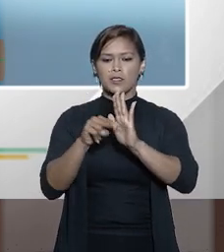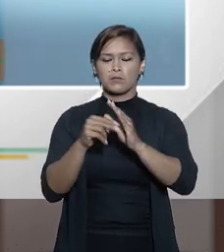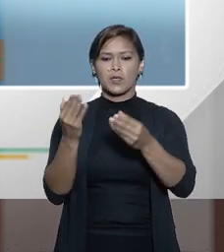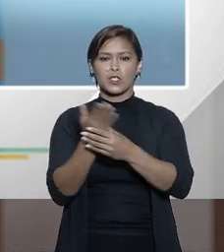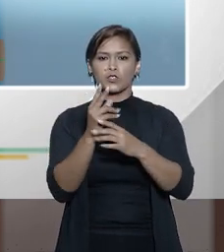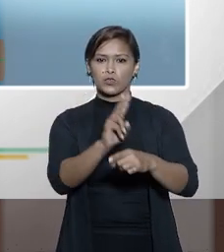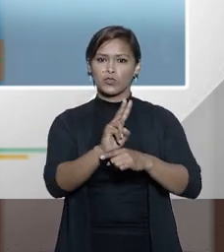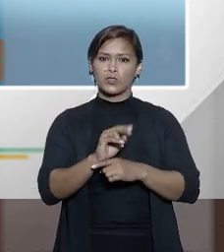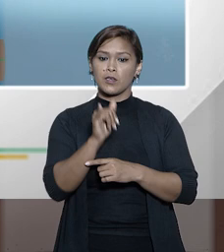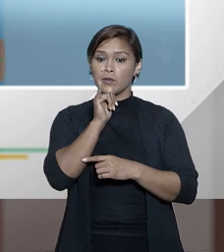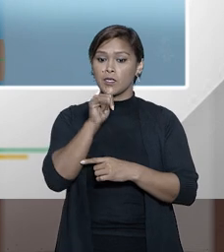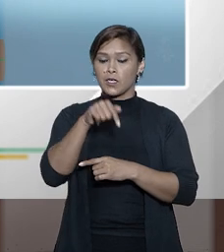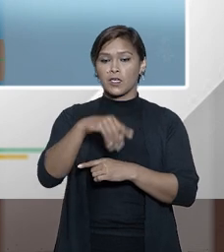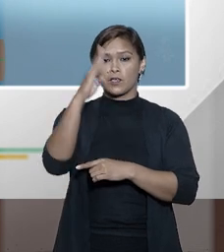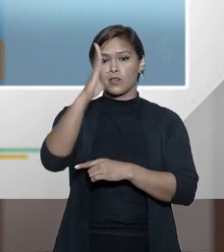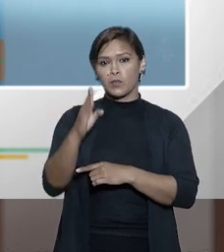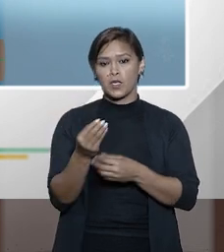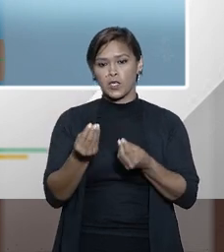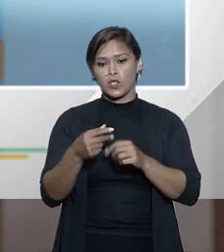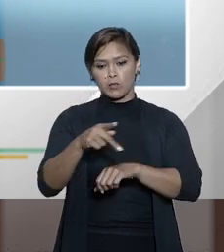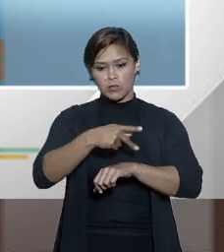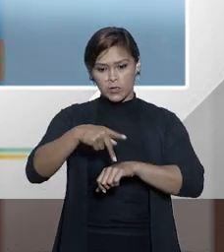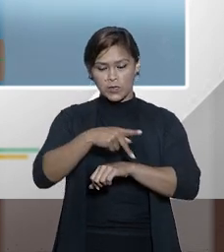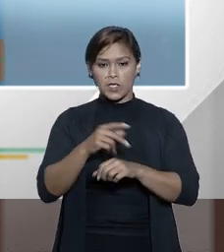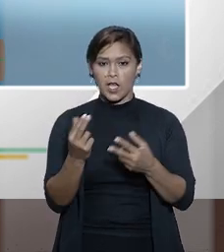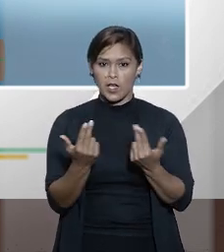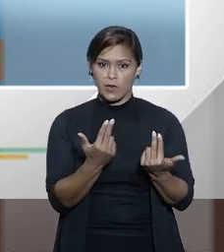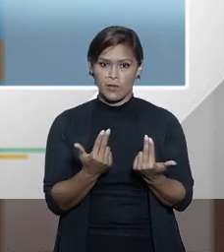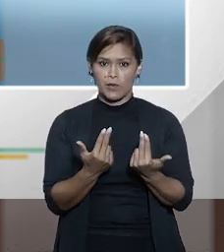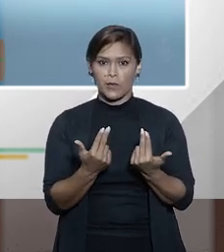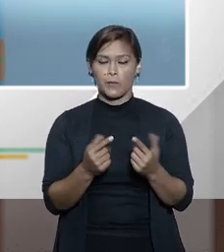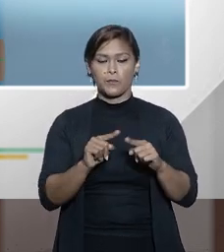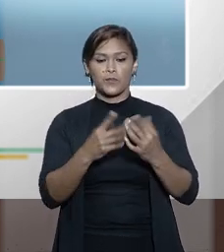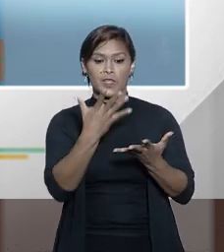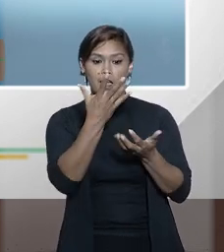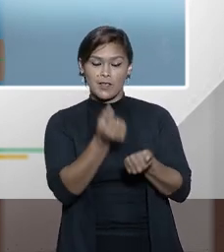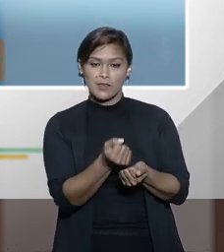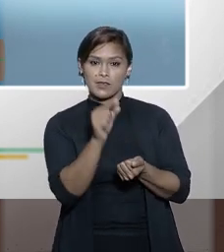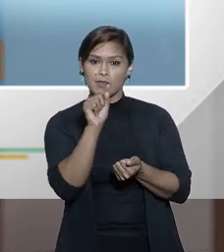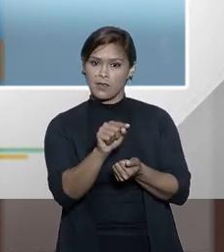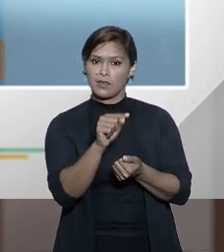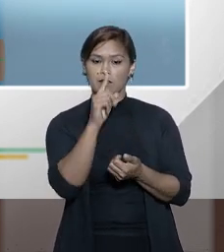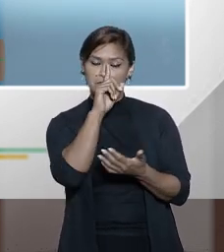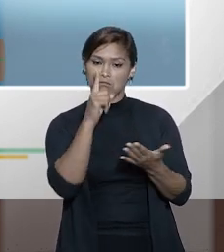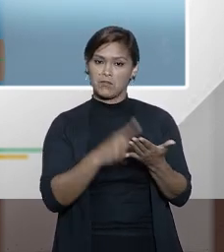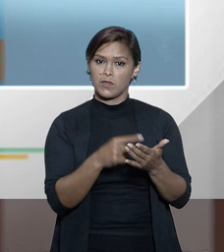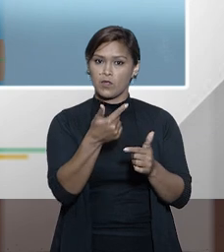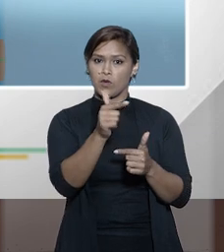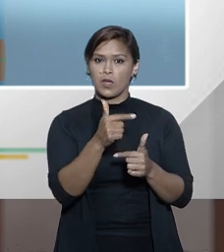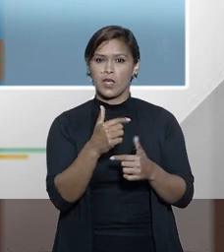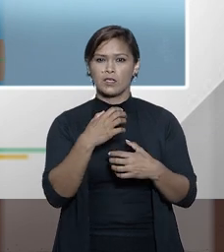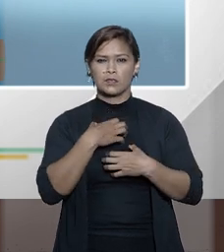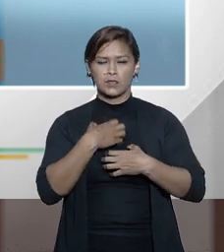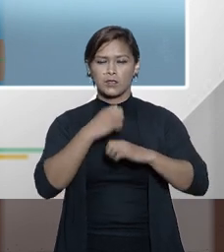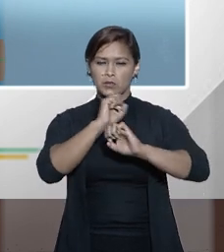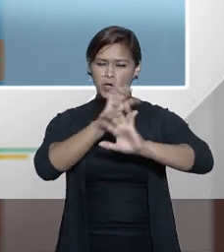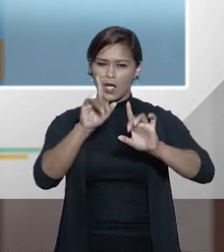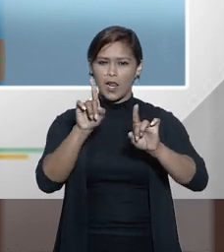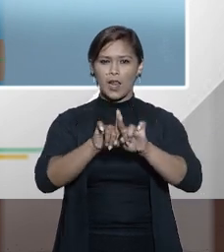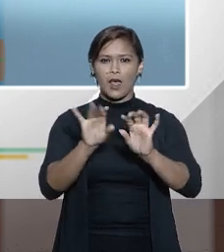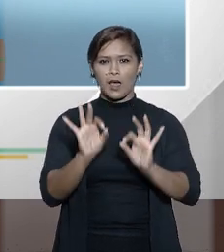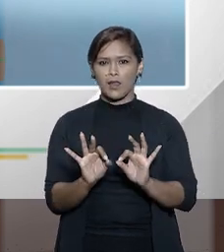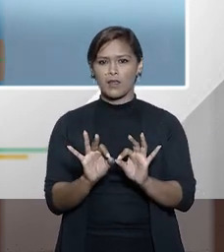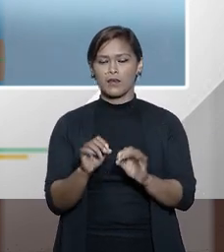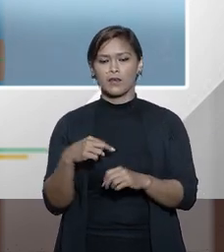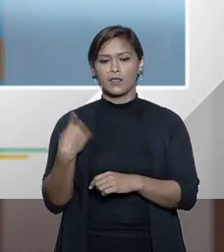judiciais por exemplo aqui no Brasil como se nacionais fossem então não sei se eu estou sendo muito clara